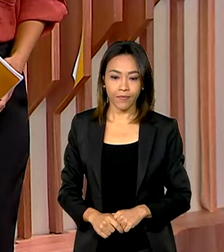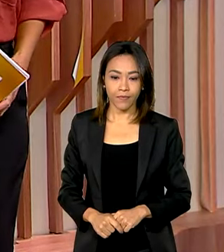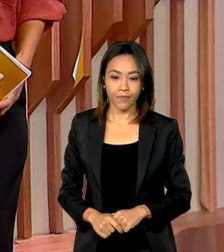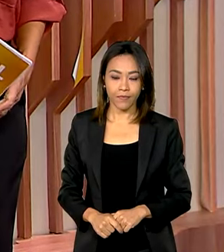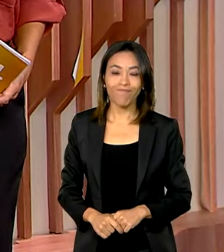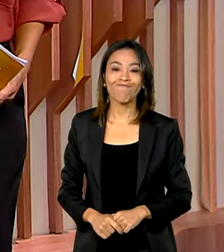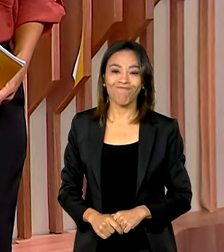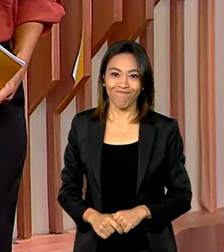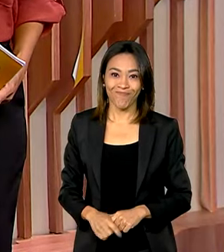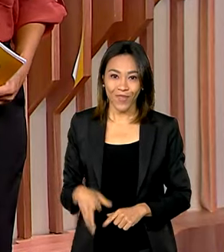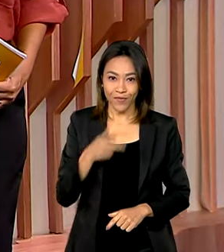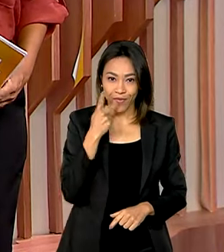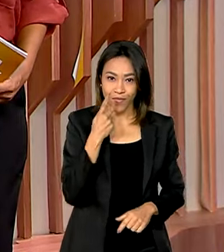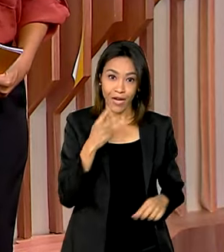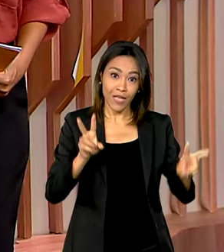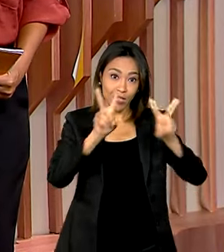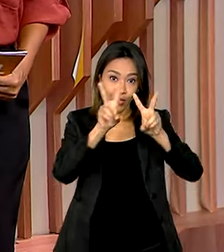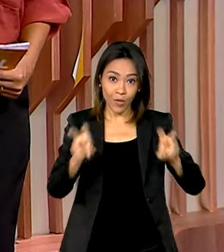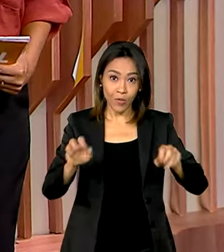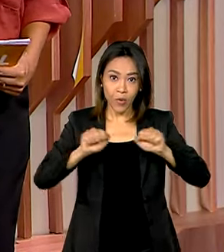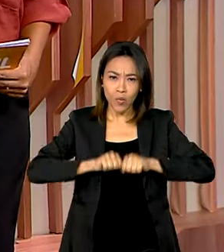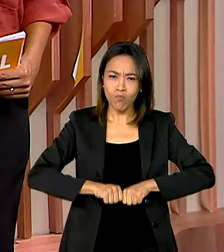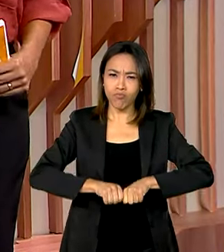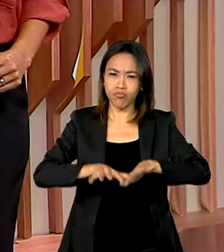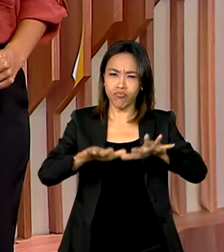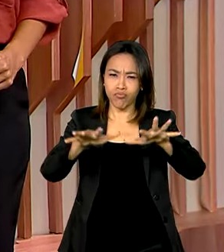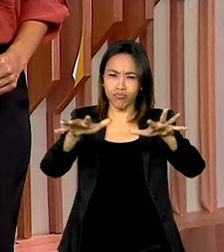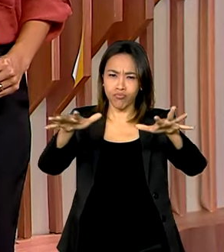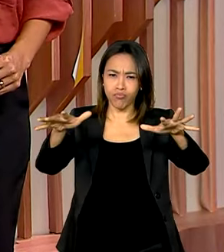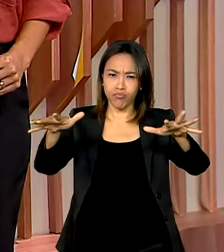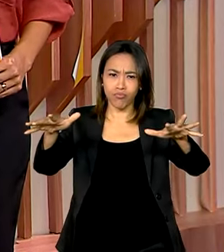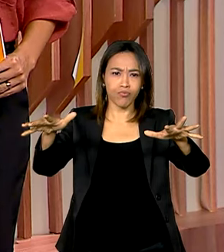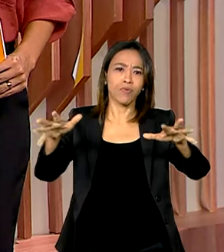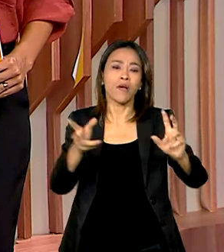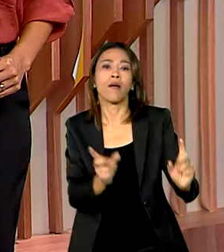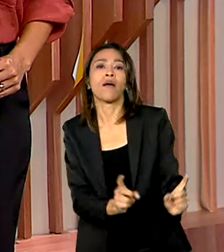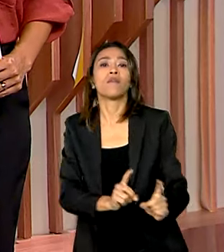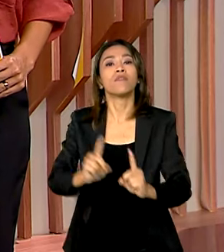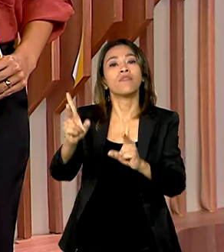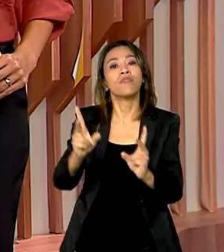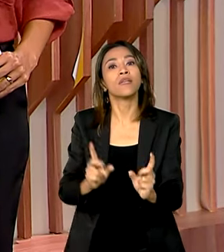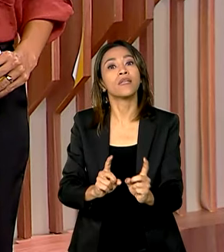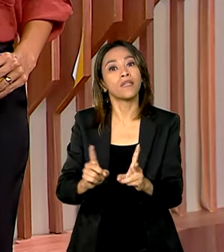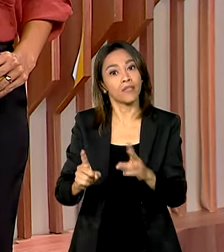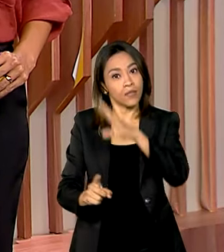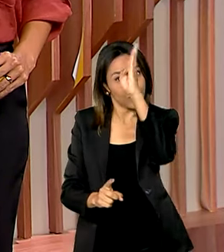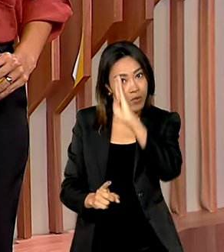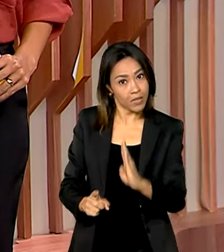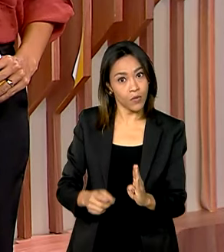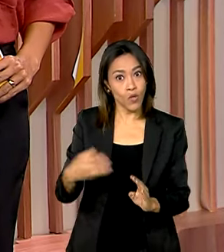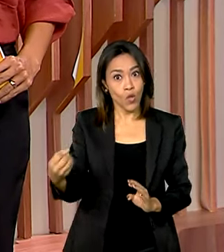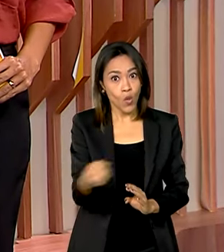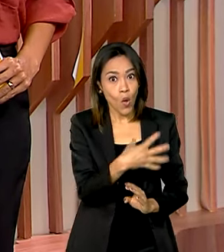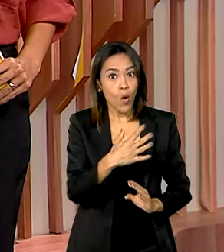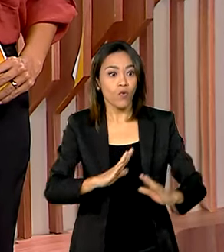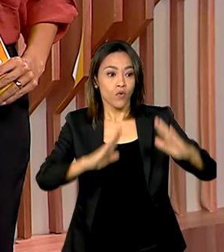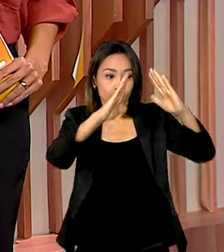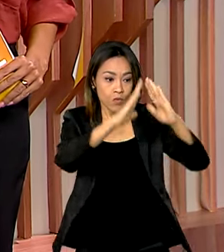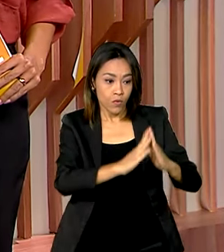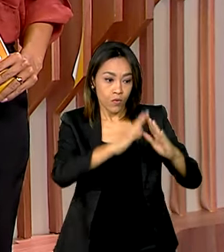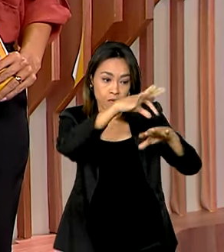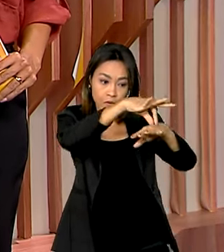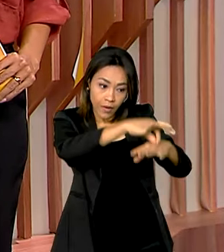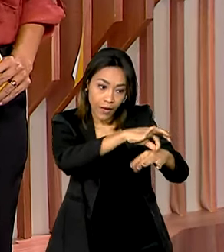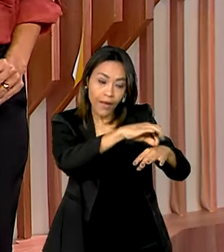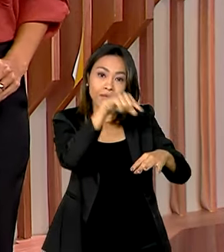Vamos falar agora sobre a expansão das exportações brasileiras. Novos frigoríficos brasileiros foram habilitados para